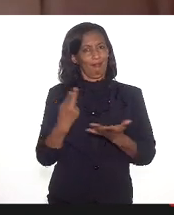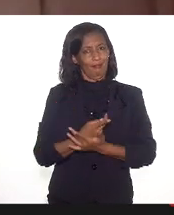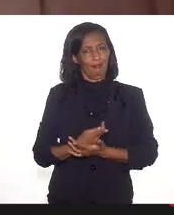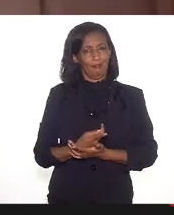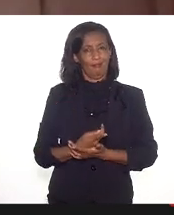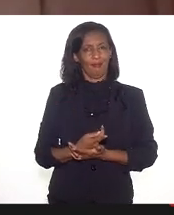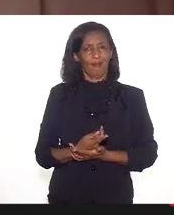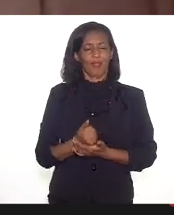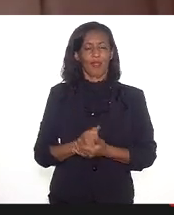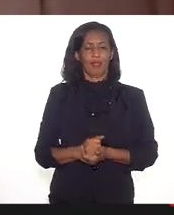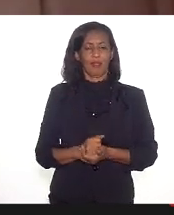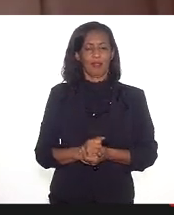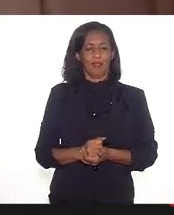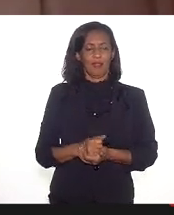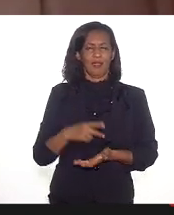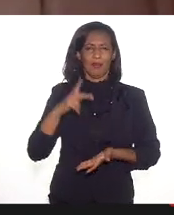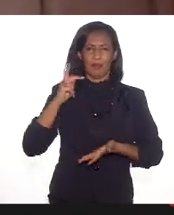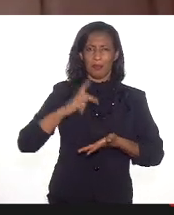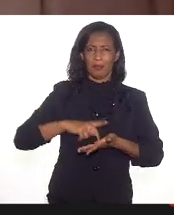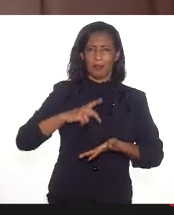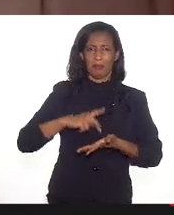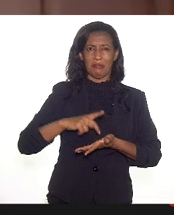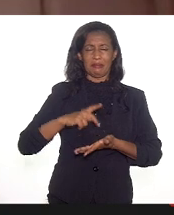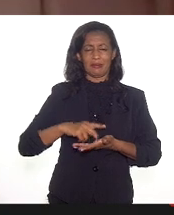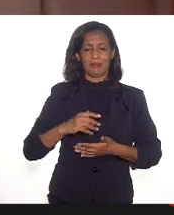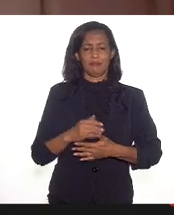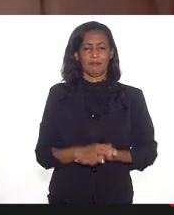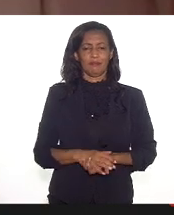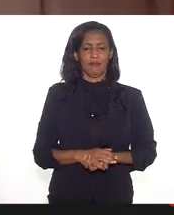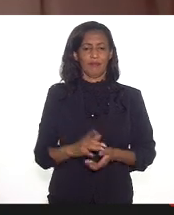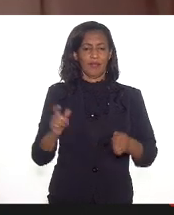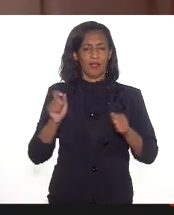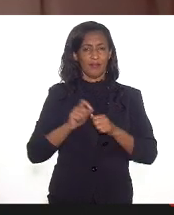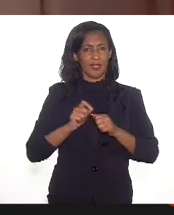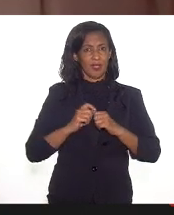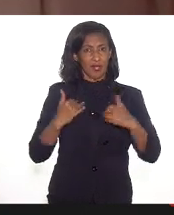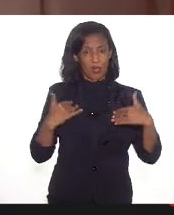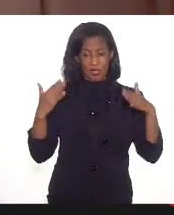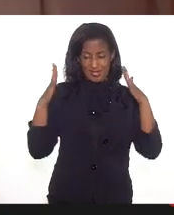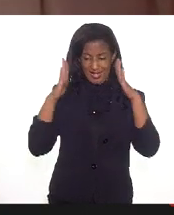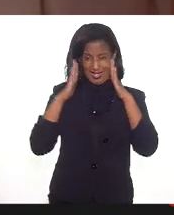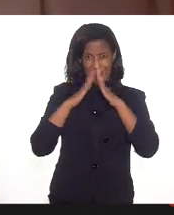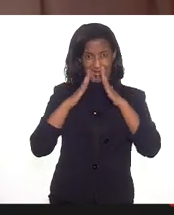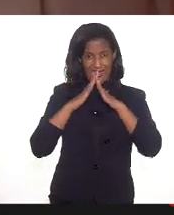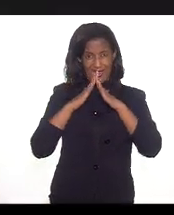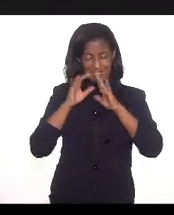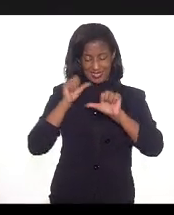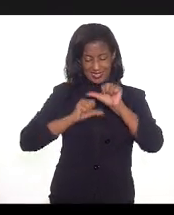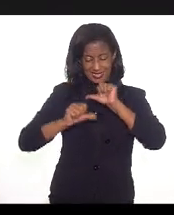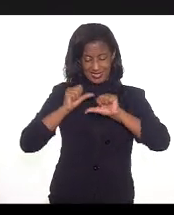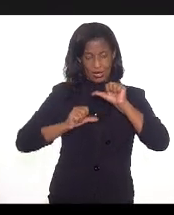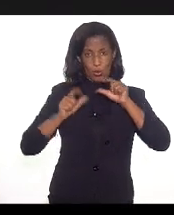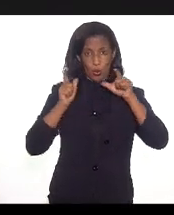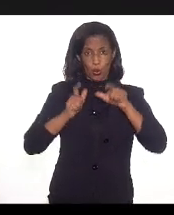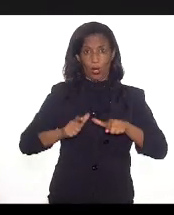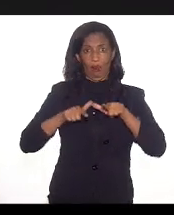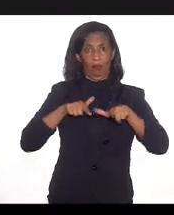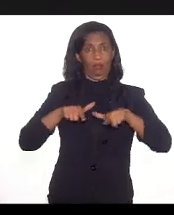vem cada vez mais se concretizando, se consolidando, fazendo com a nossa casa vire lugar de trabalho e a gente tem